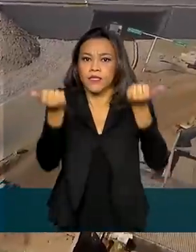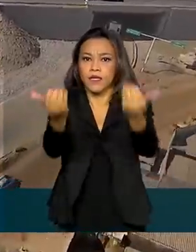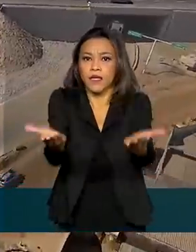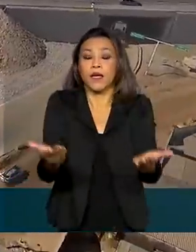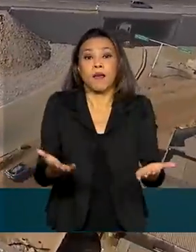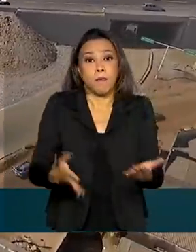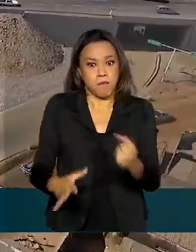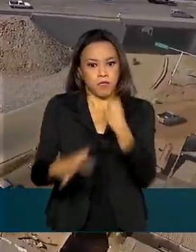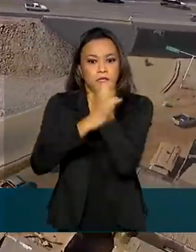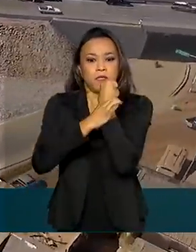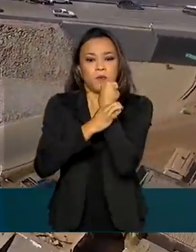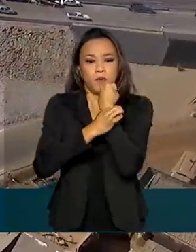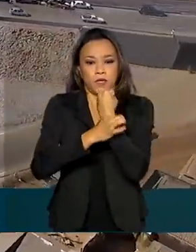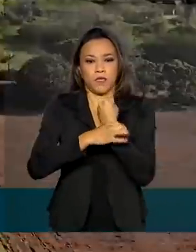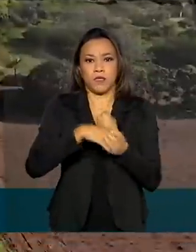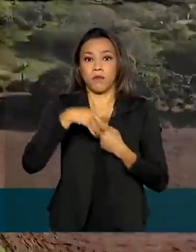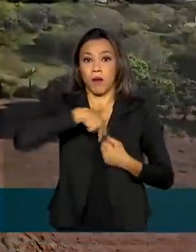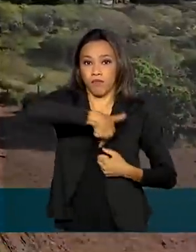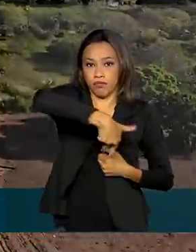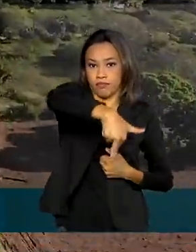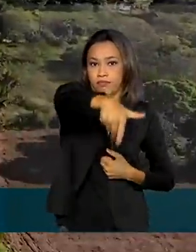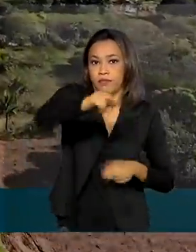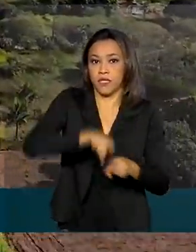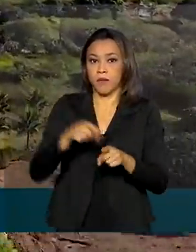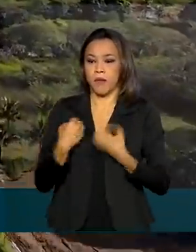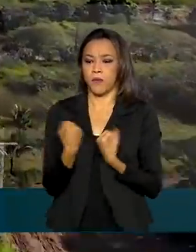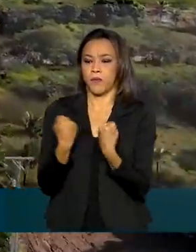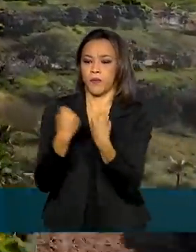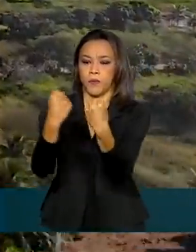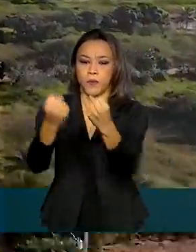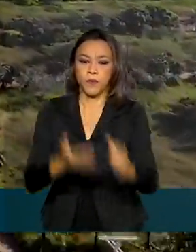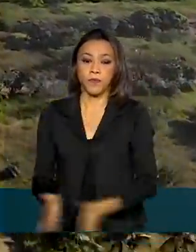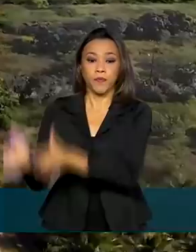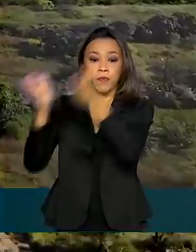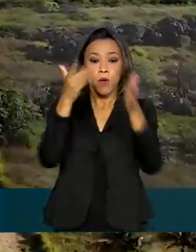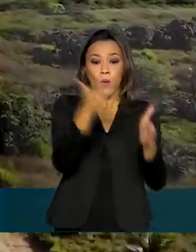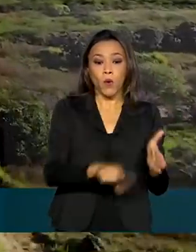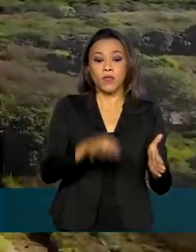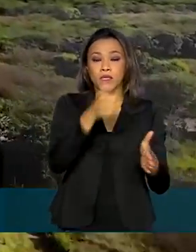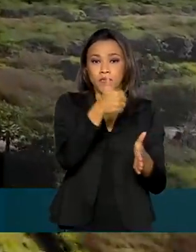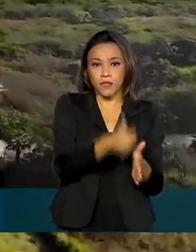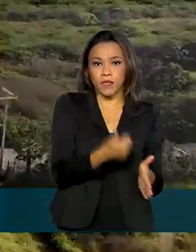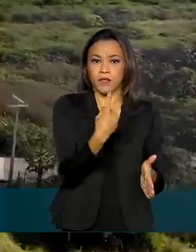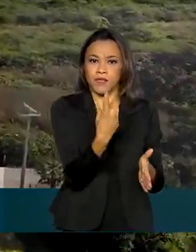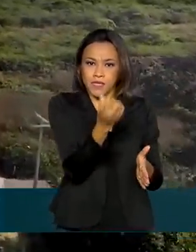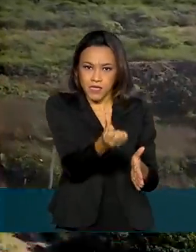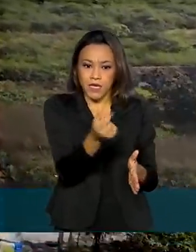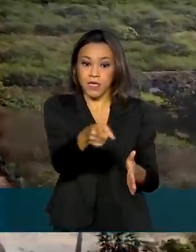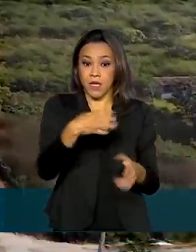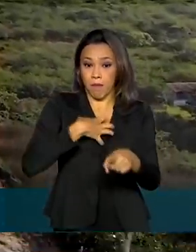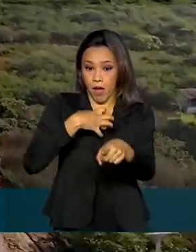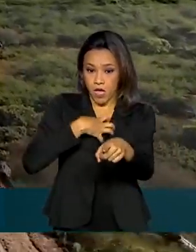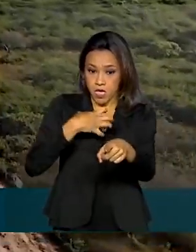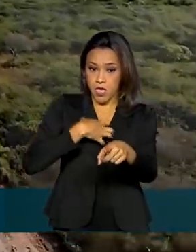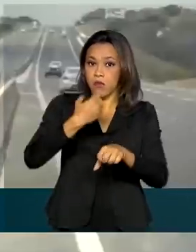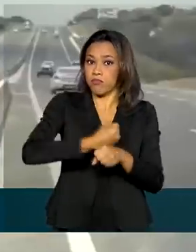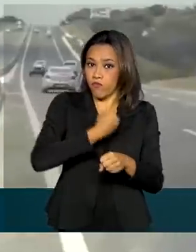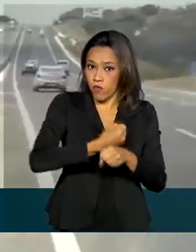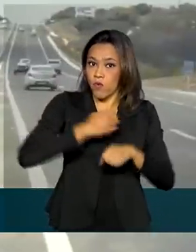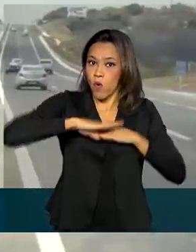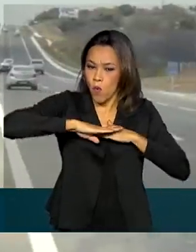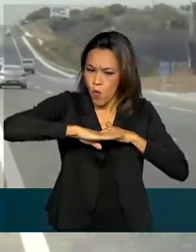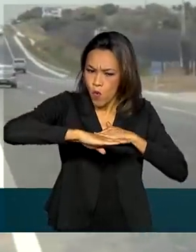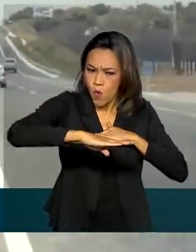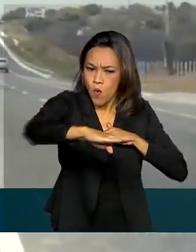segurança para pedestres e motoristas. Trecho da BR-116 foi duplicado na Bahia com foco no escoamento